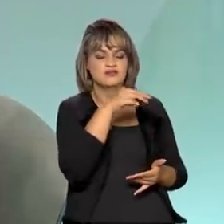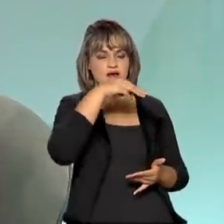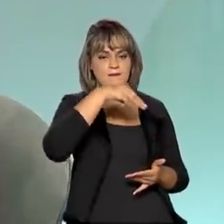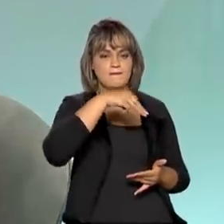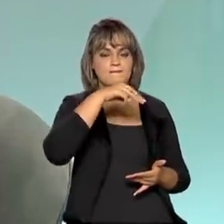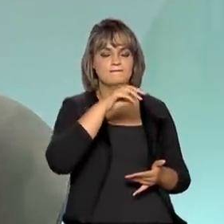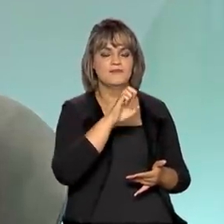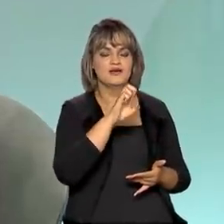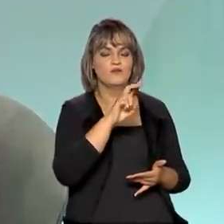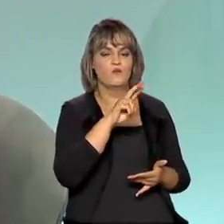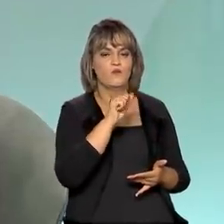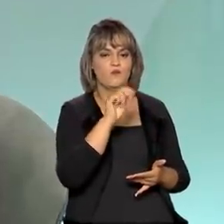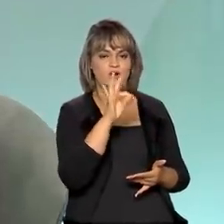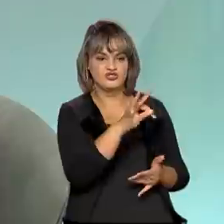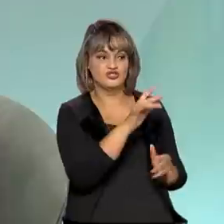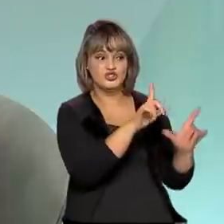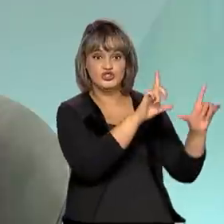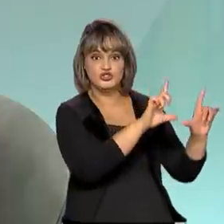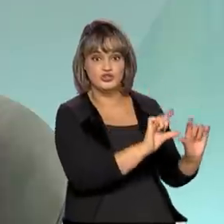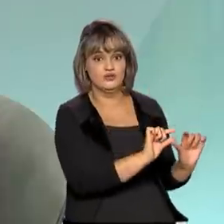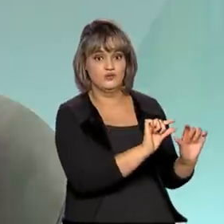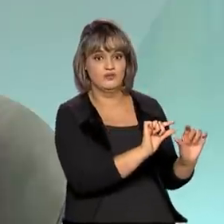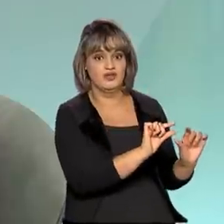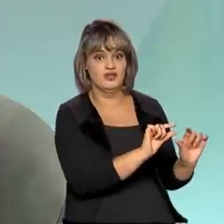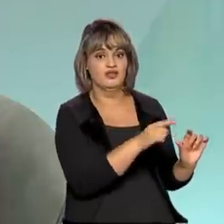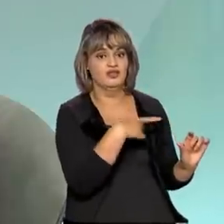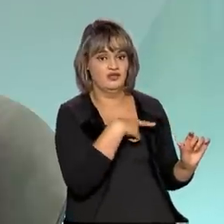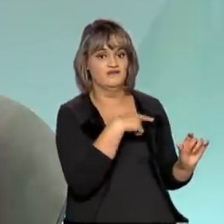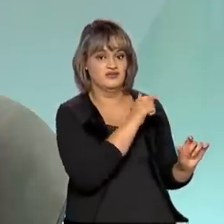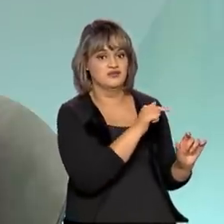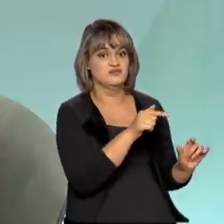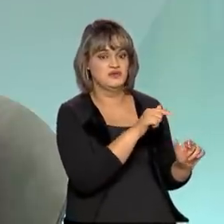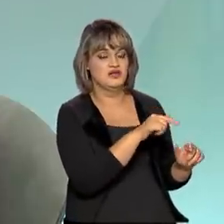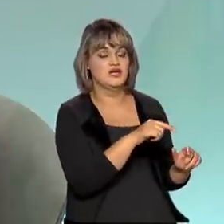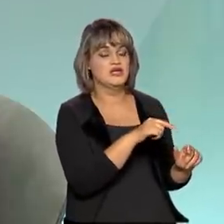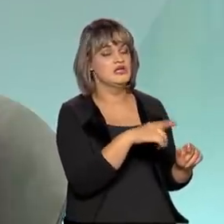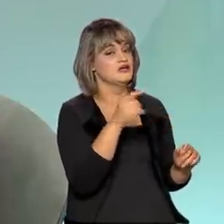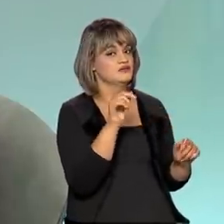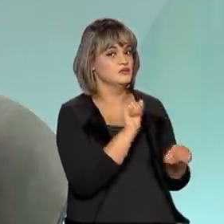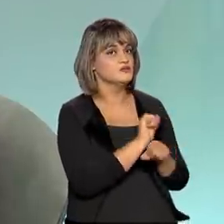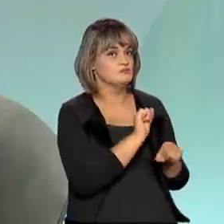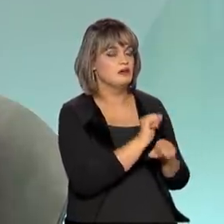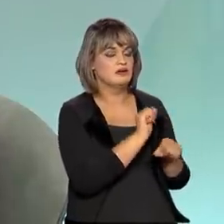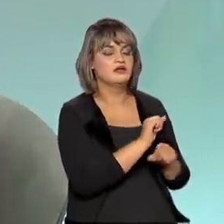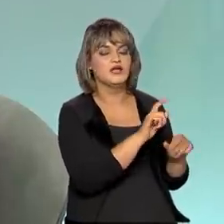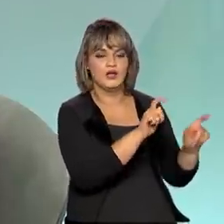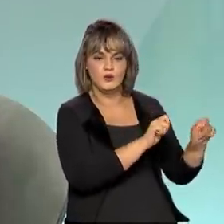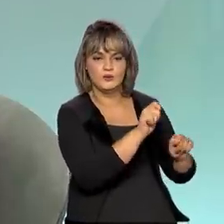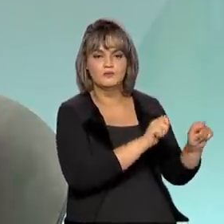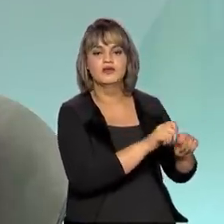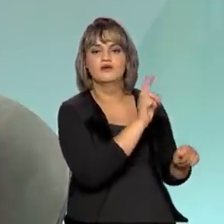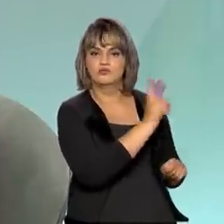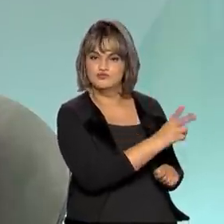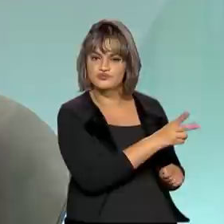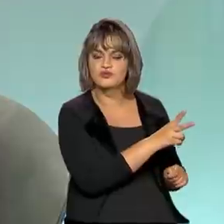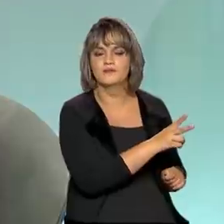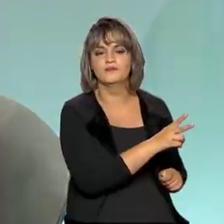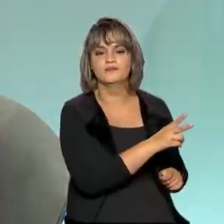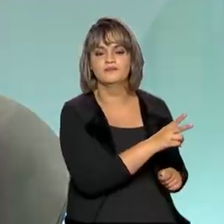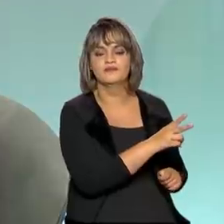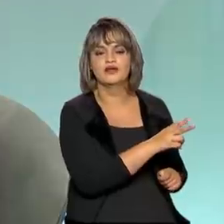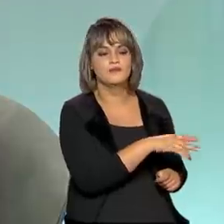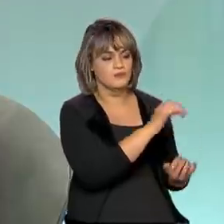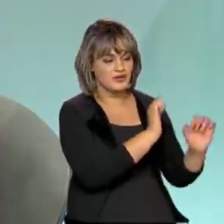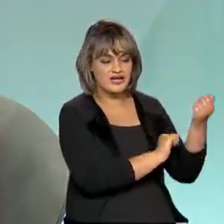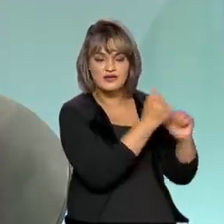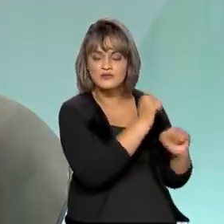de redução na semana. E a nossa expectativa é que isso aumente. E é importante porque, na grande